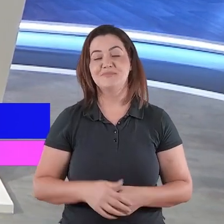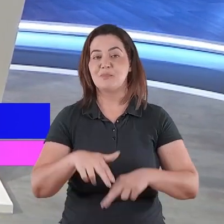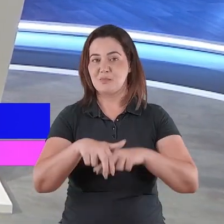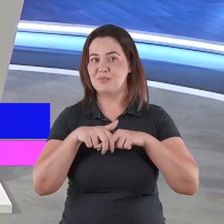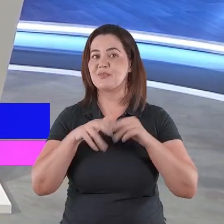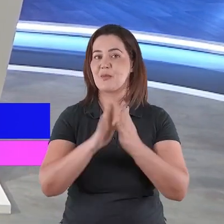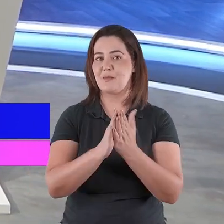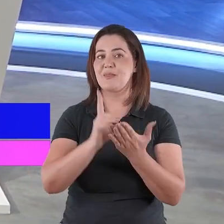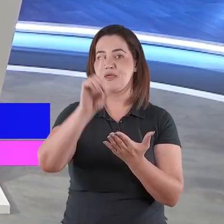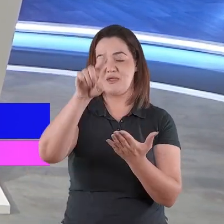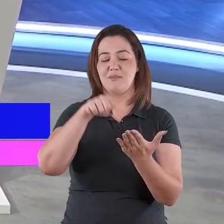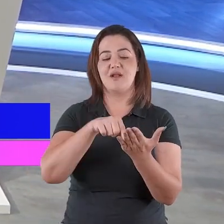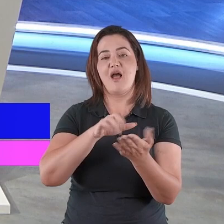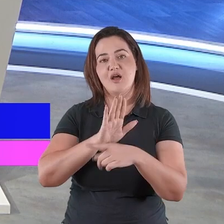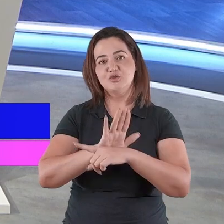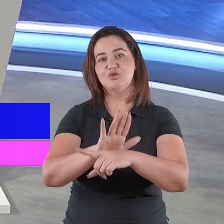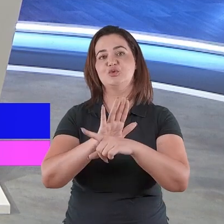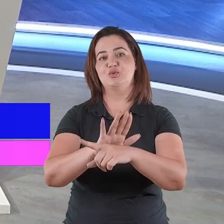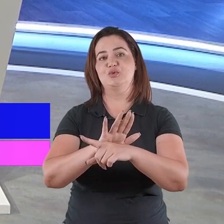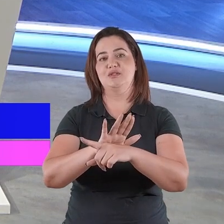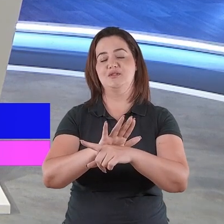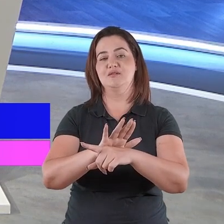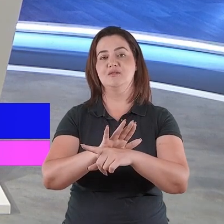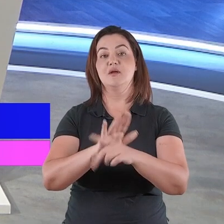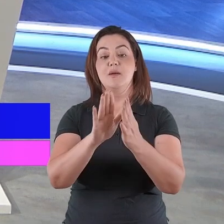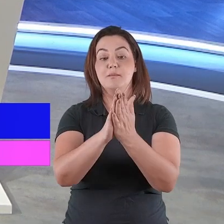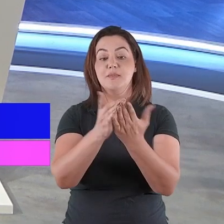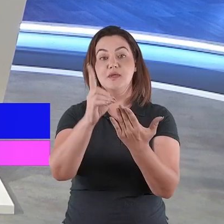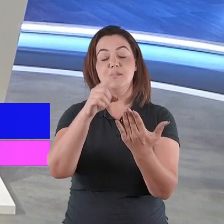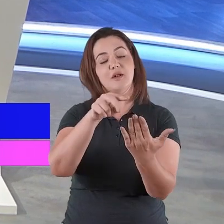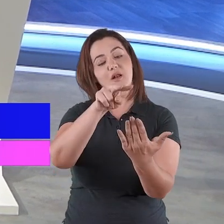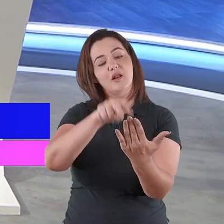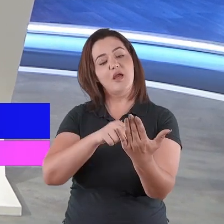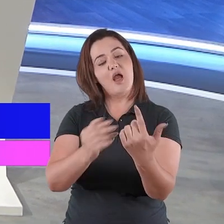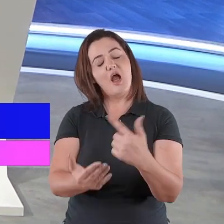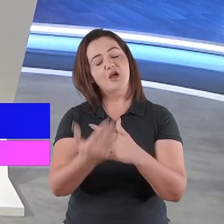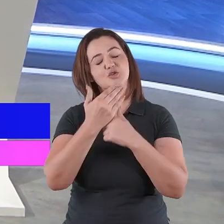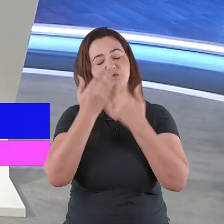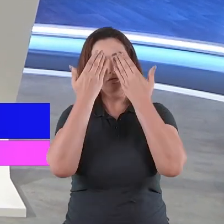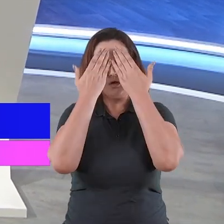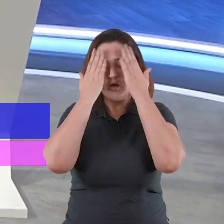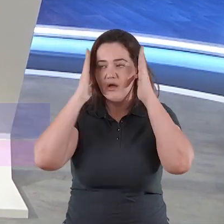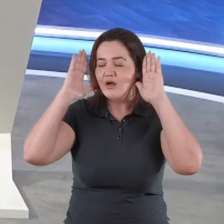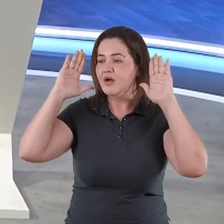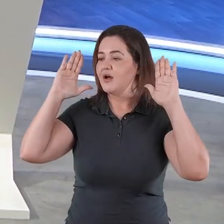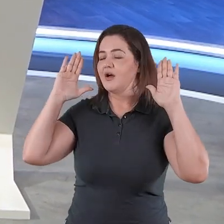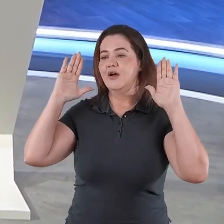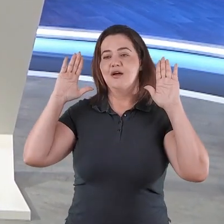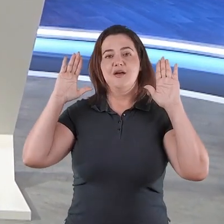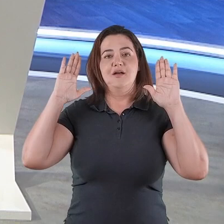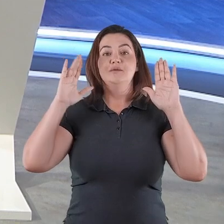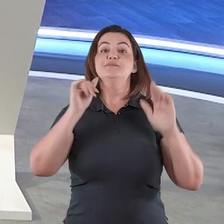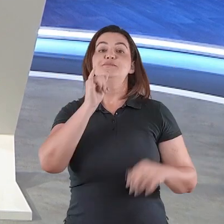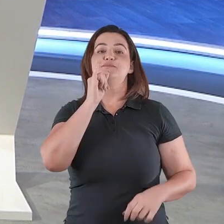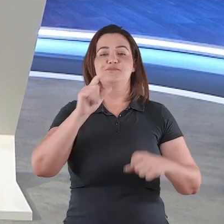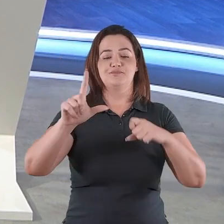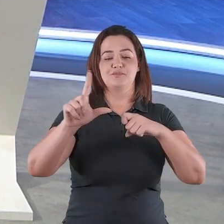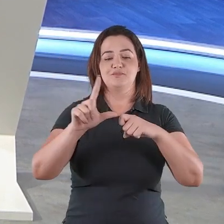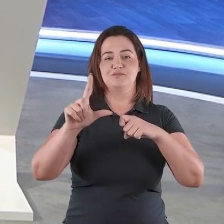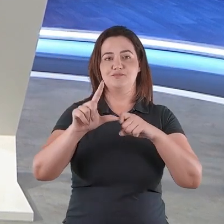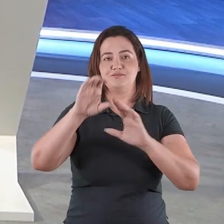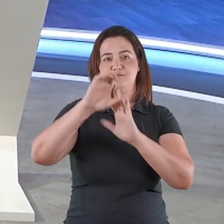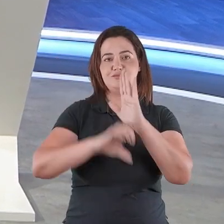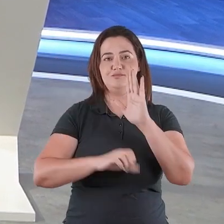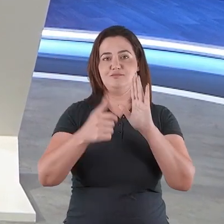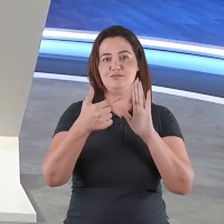por textos sagrados que abrem os nossos olhos e mostram um outro horizonte, veja o texto de Lucas 2,11,